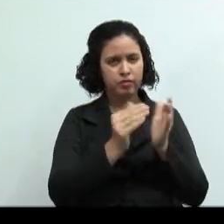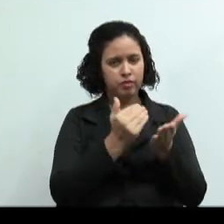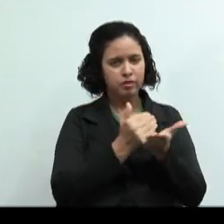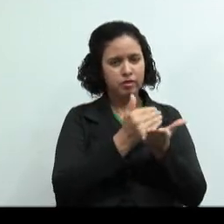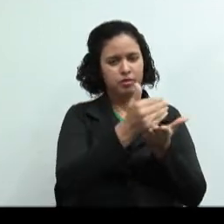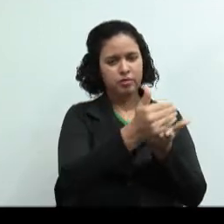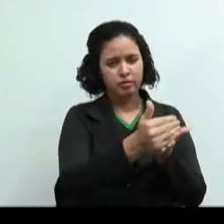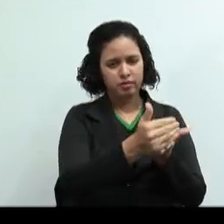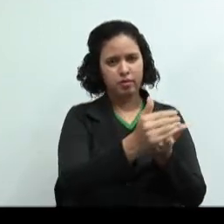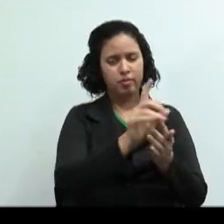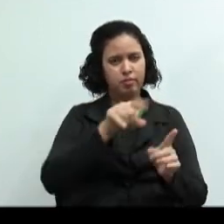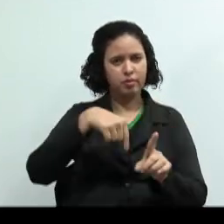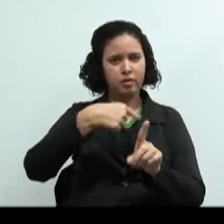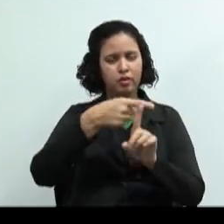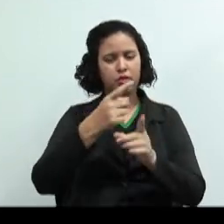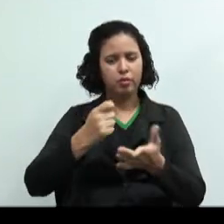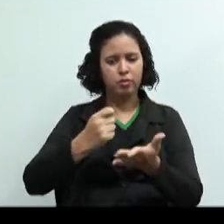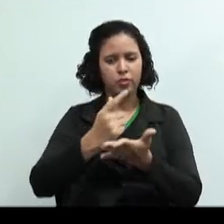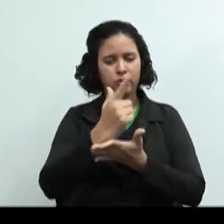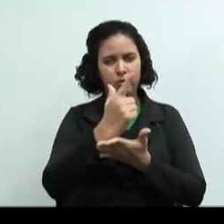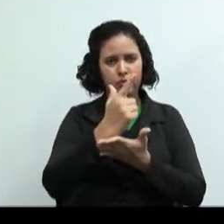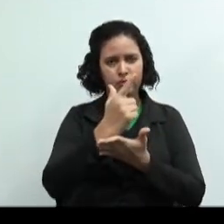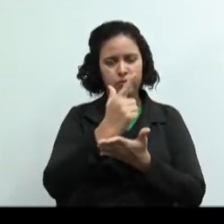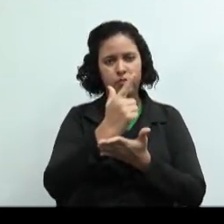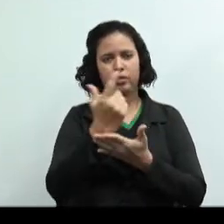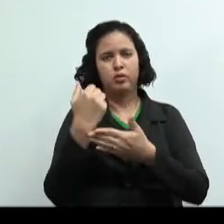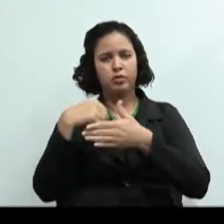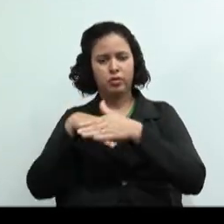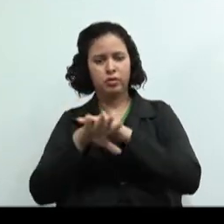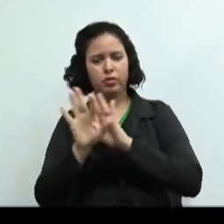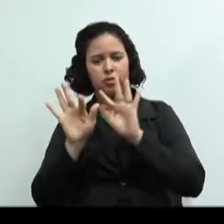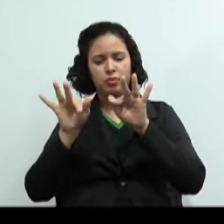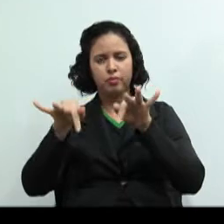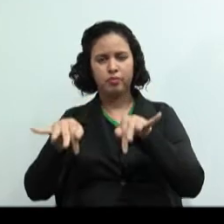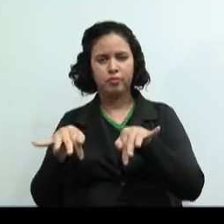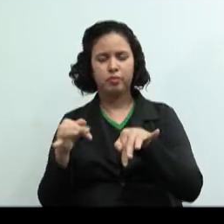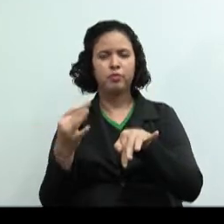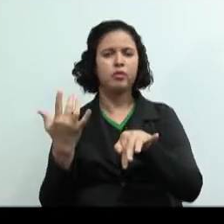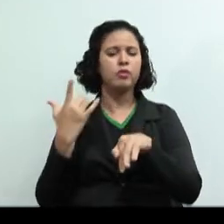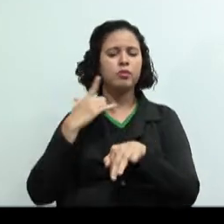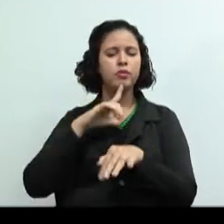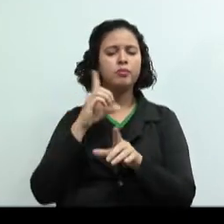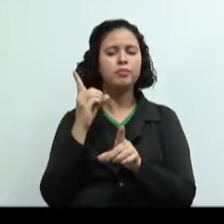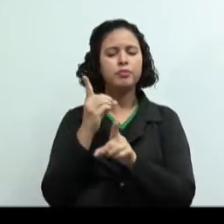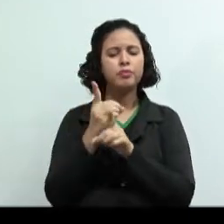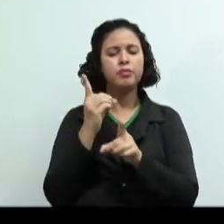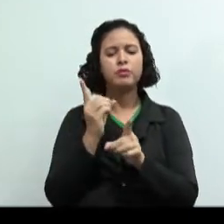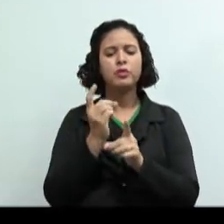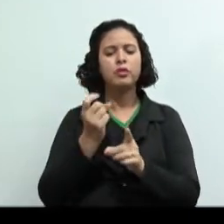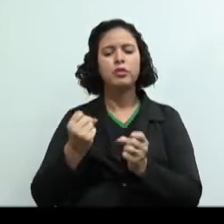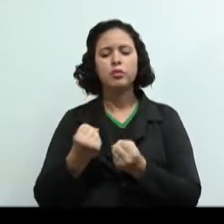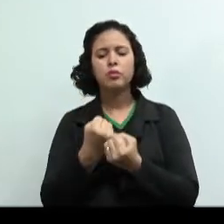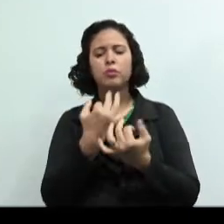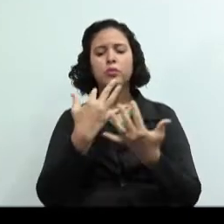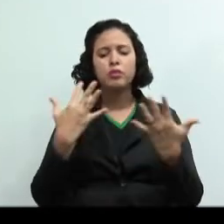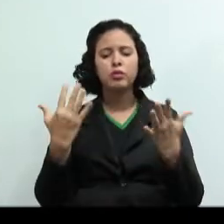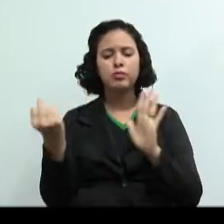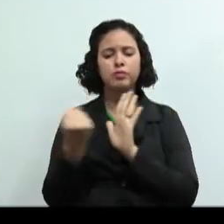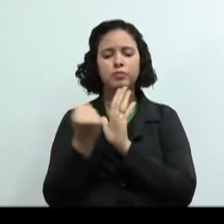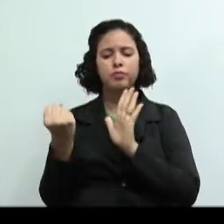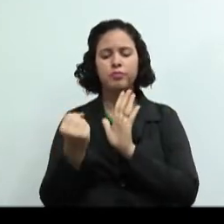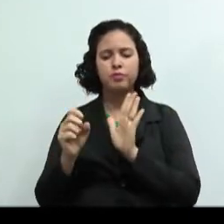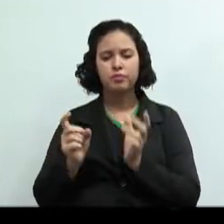final. Eu chegava no quê? No custo da mercadoria vendida. Então, vamos exemplificar aqui.